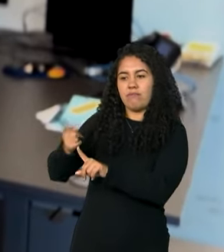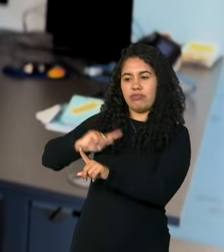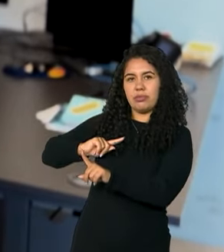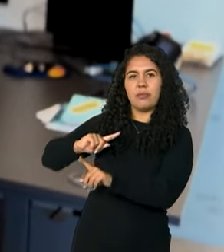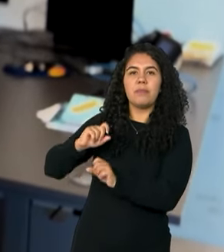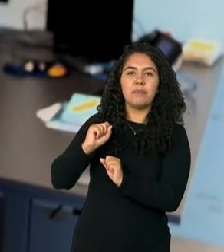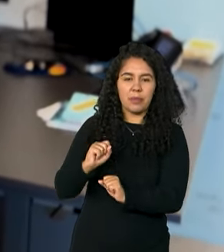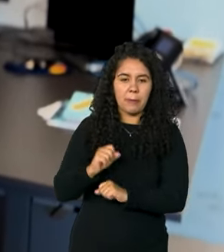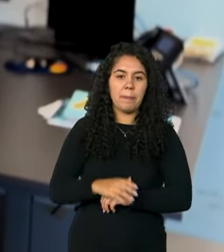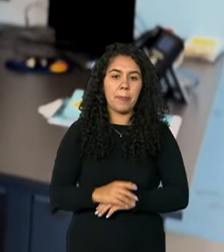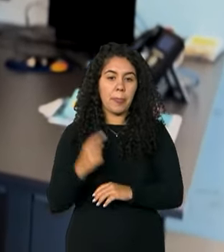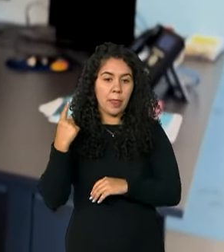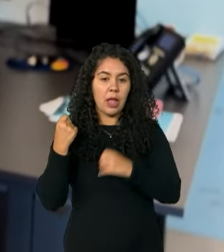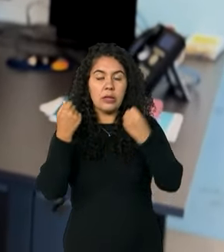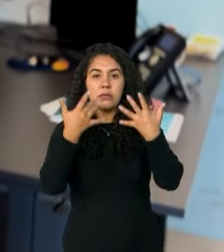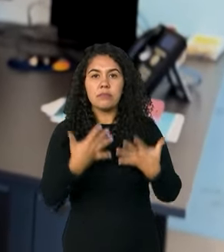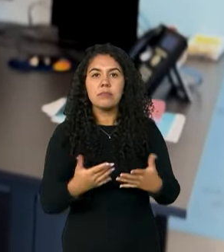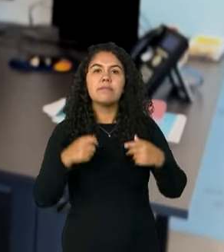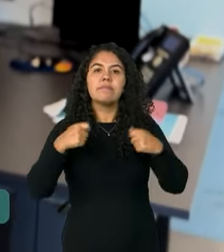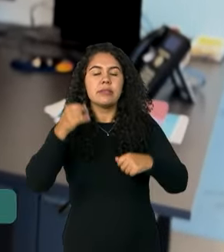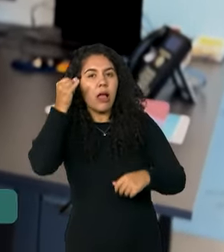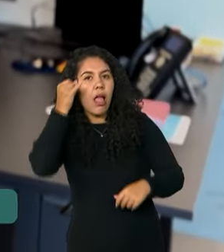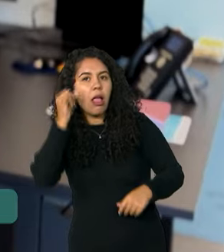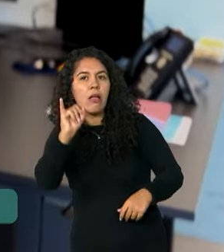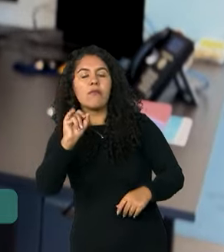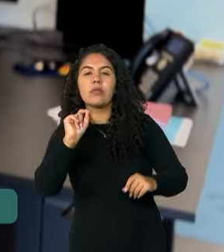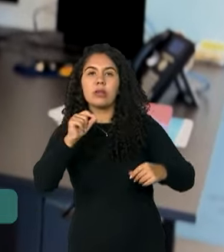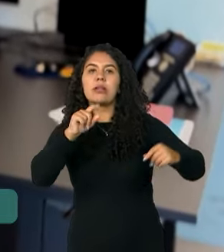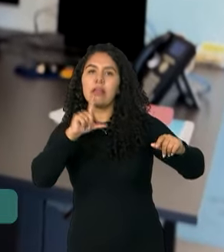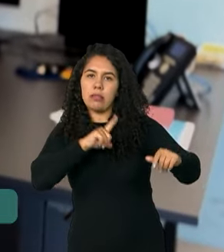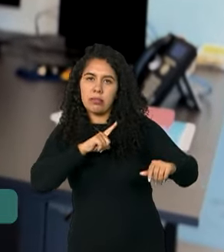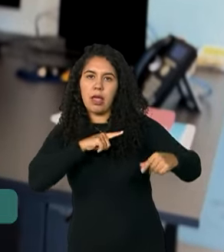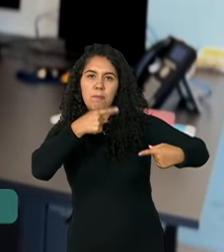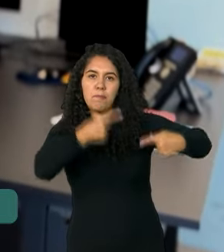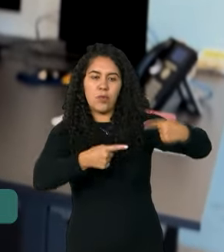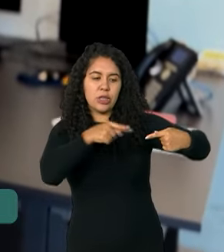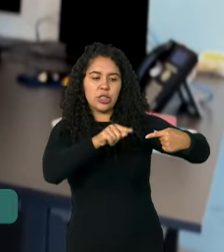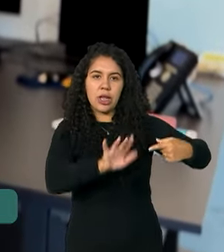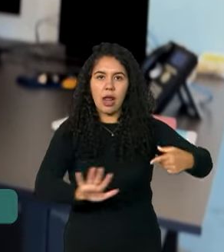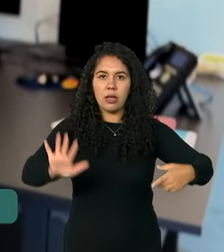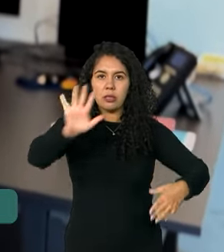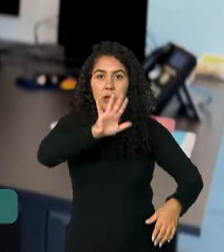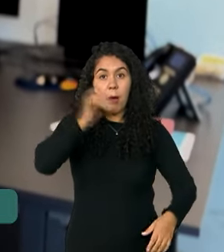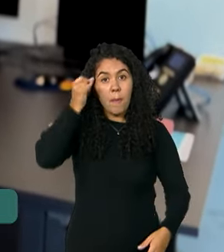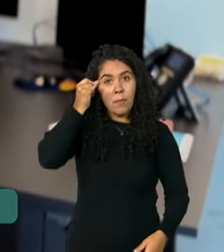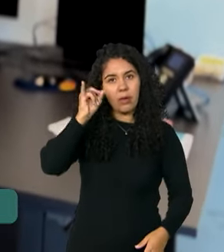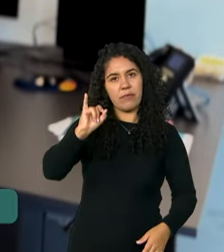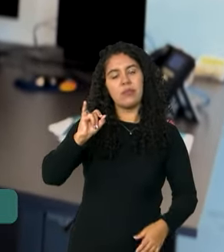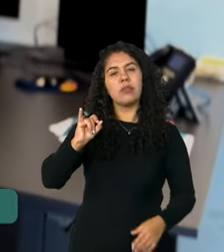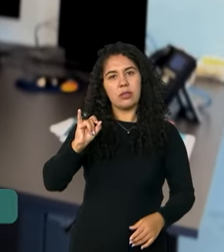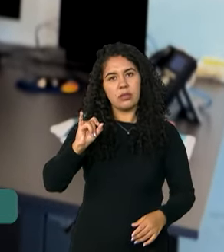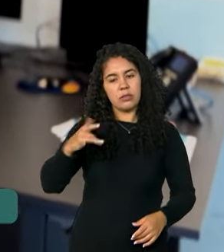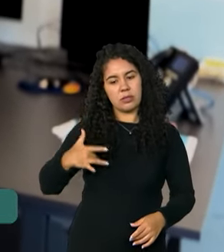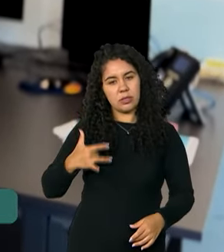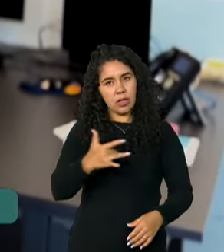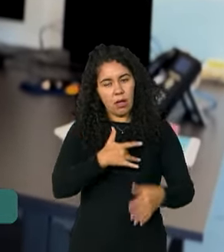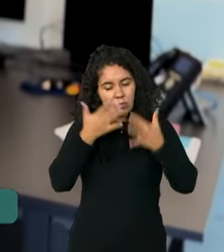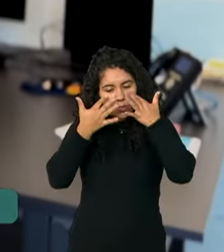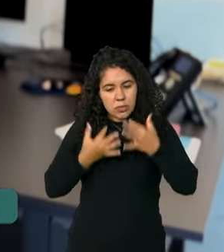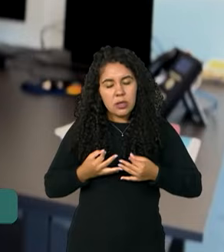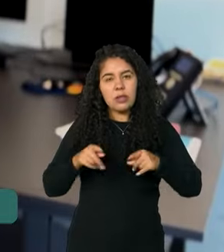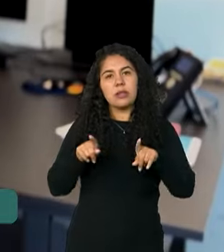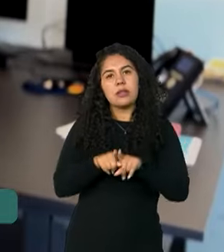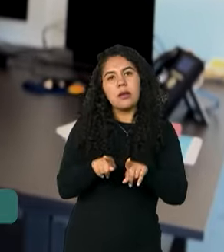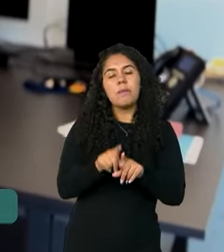e programas que existem no sentido da prevenção. Tem a Política Nacional de Prevenção da Saúde, a Política de Alimentação e Nutrição,